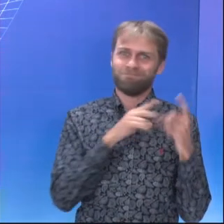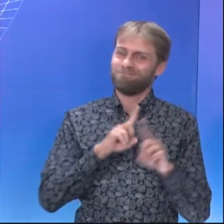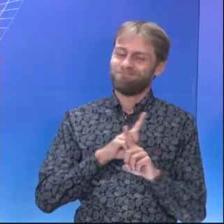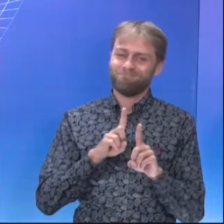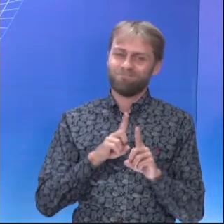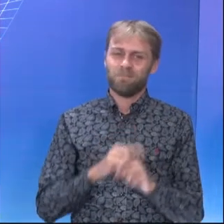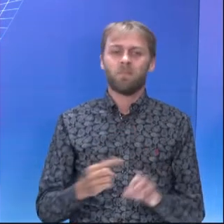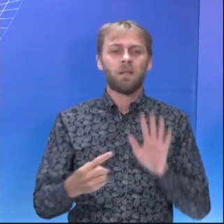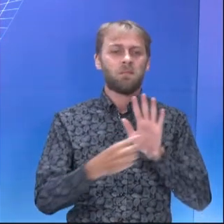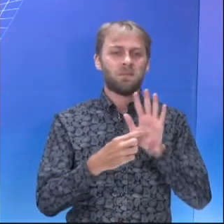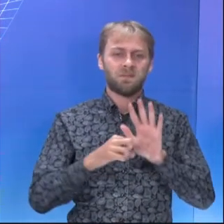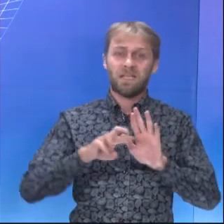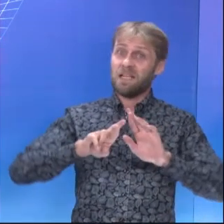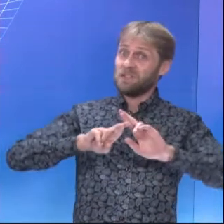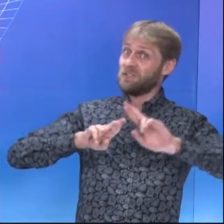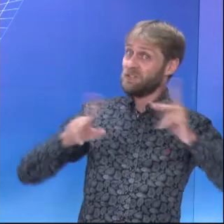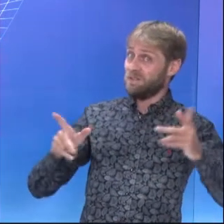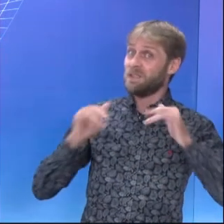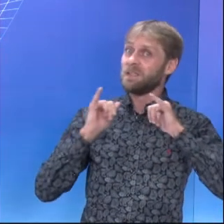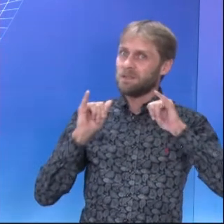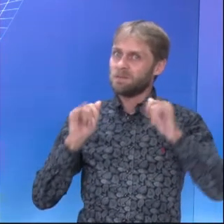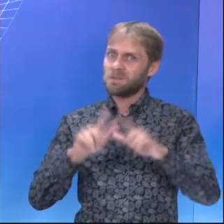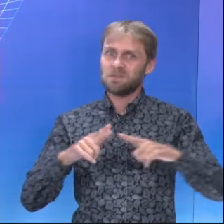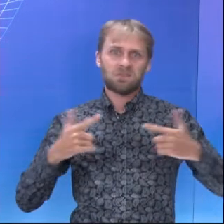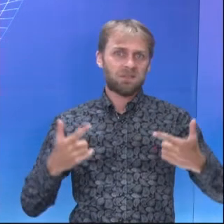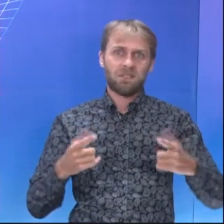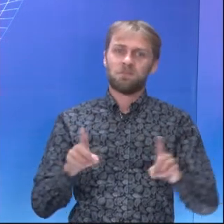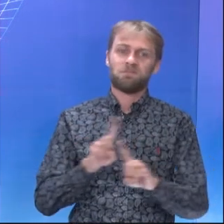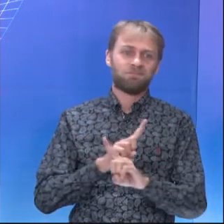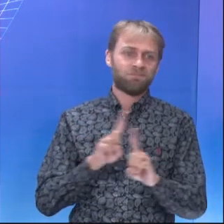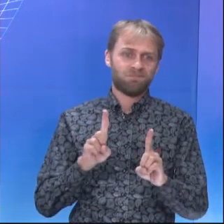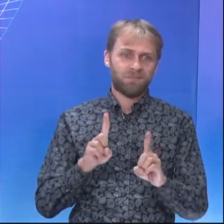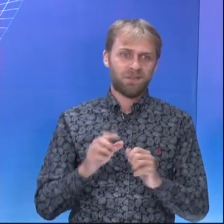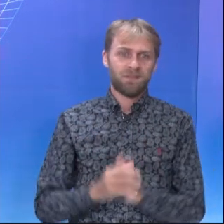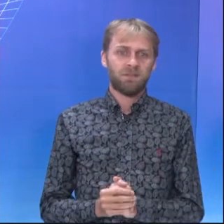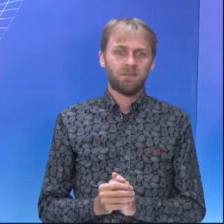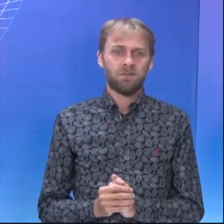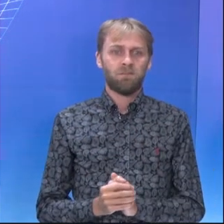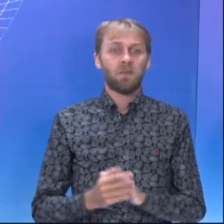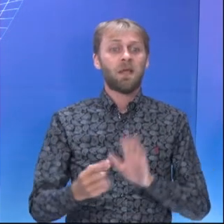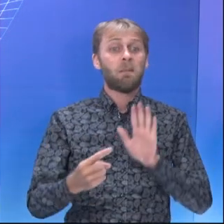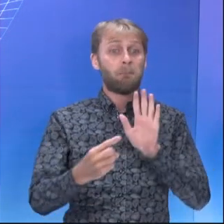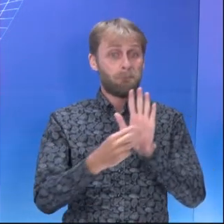Apresentar a versão diferente da notícia publicada pelo jornal. Não, não acrescentou nada.